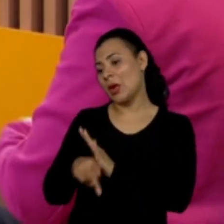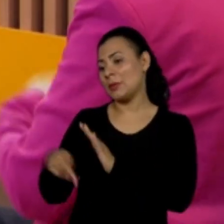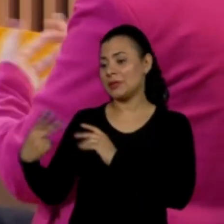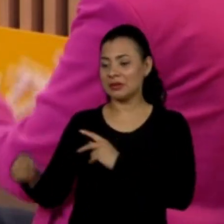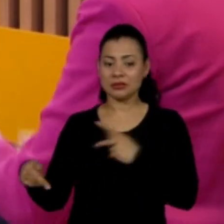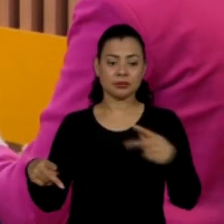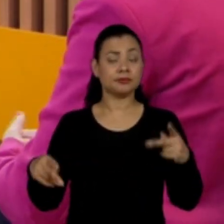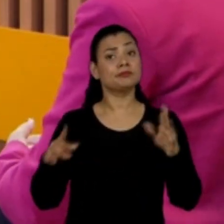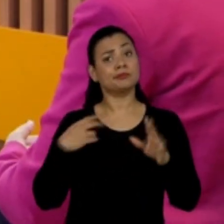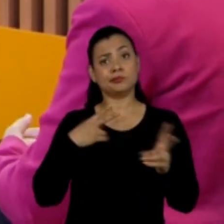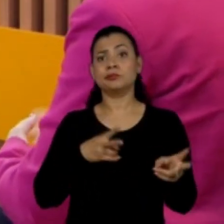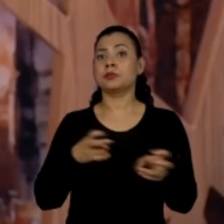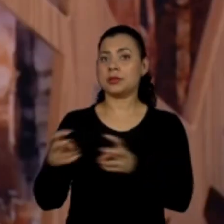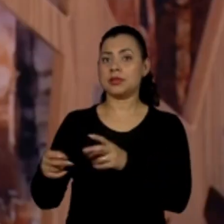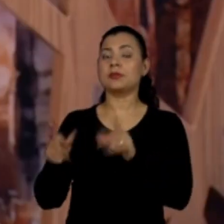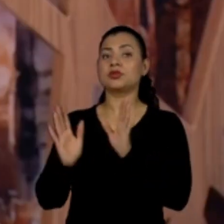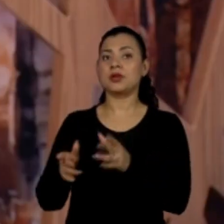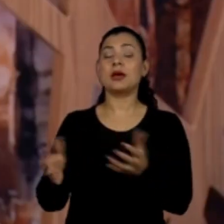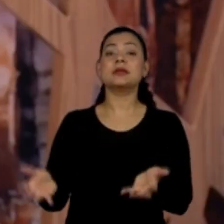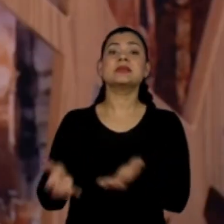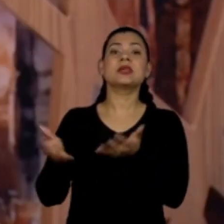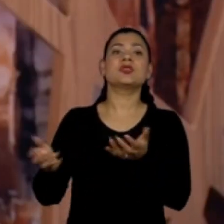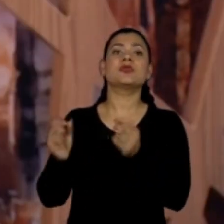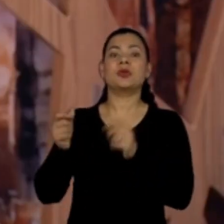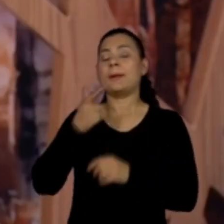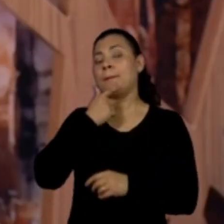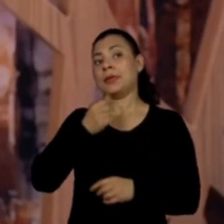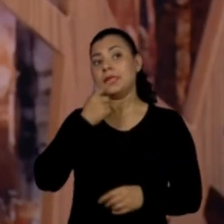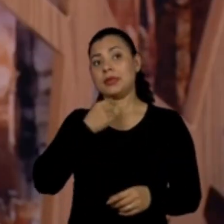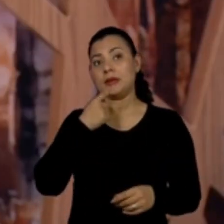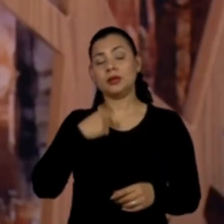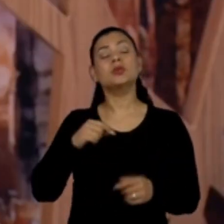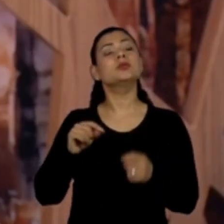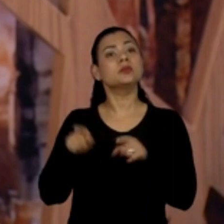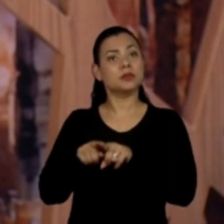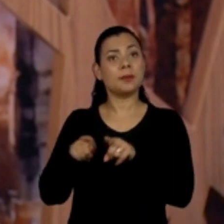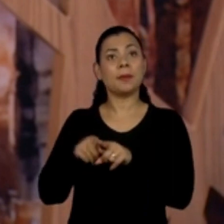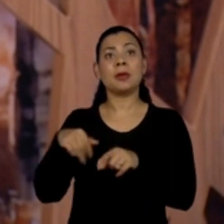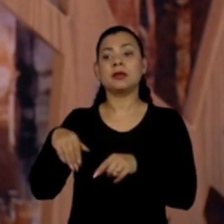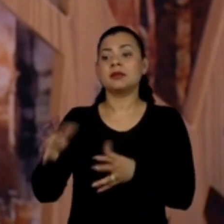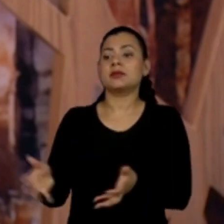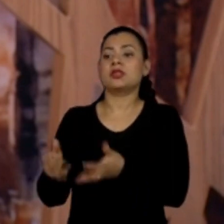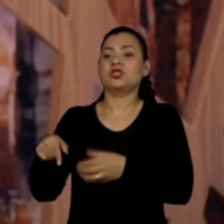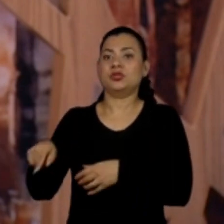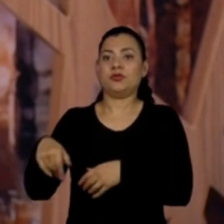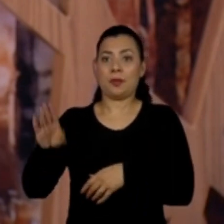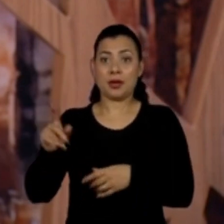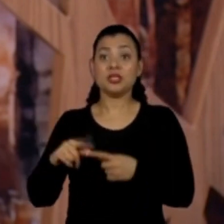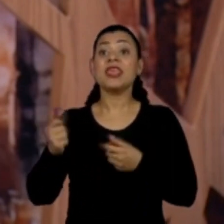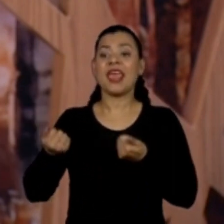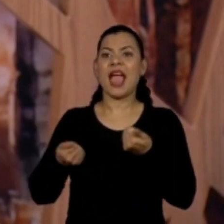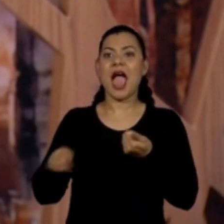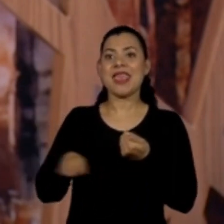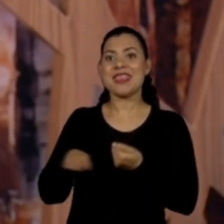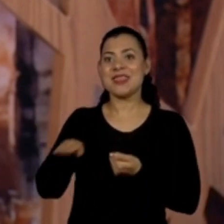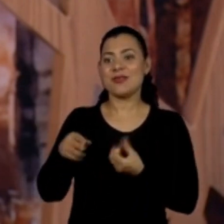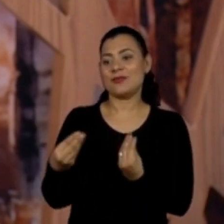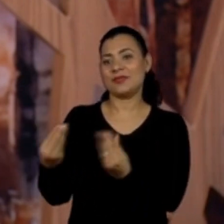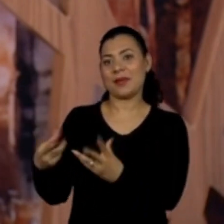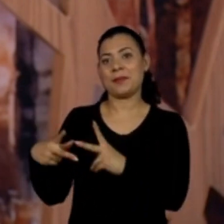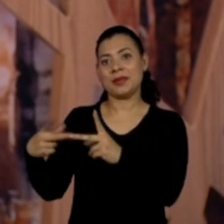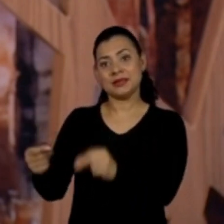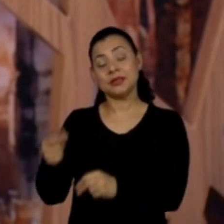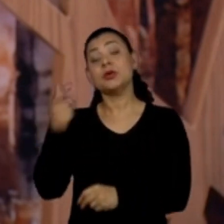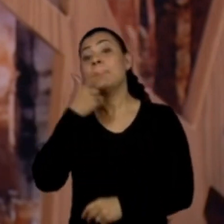um incentivo maior, inclusive, aos meninos a fazerem algumas coisas. Quem que ganha carrinho em casa, né? São os